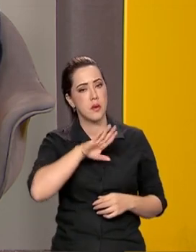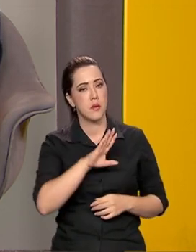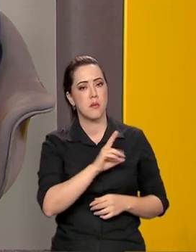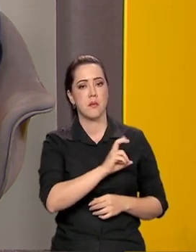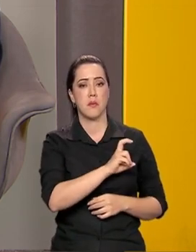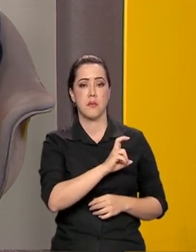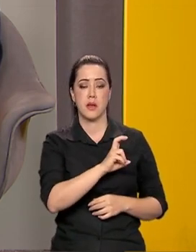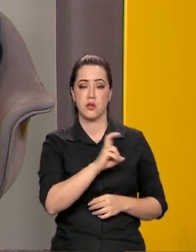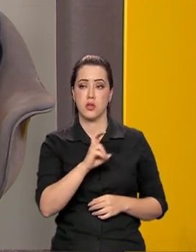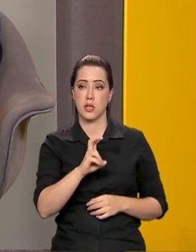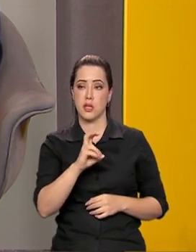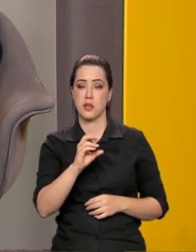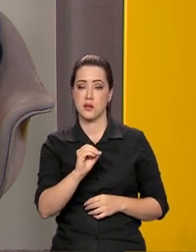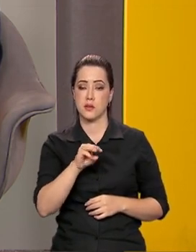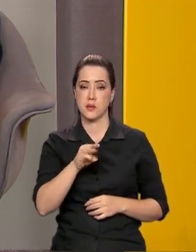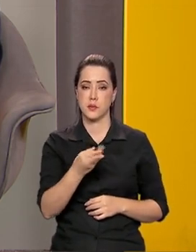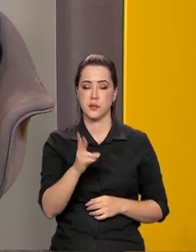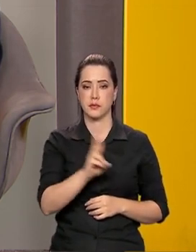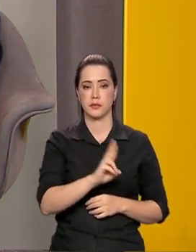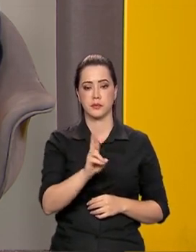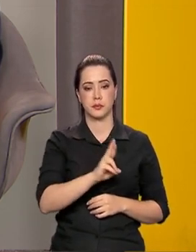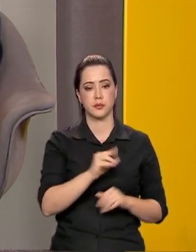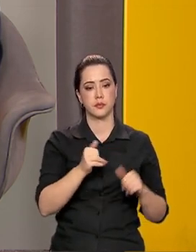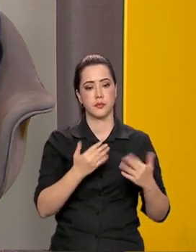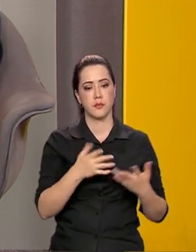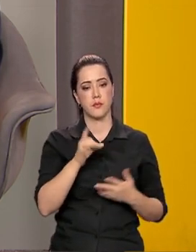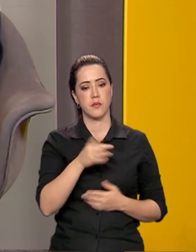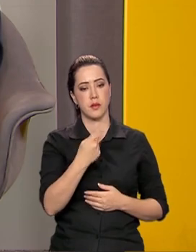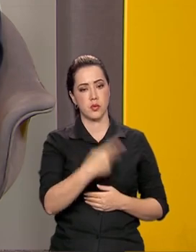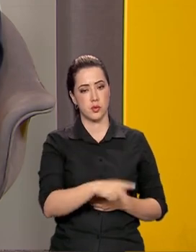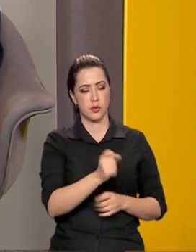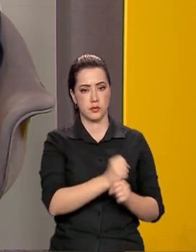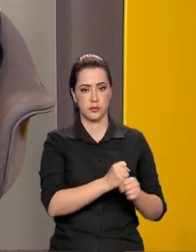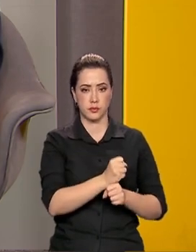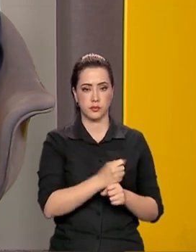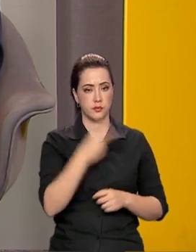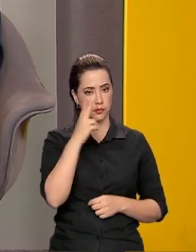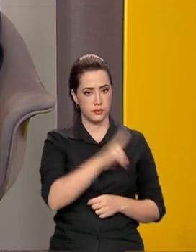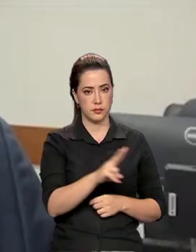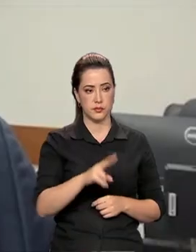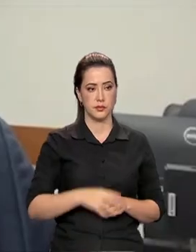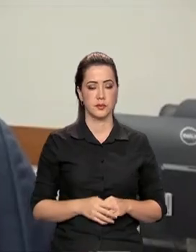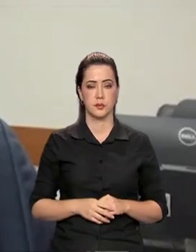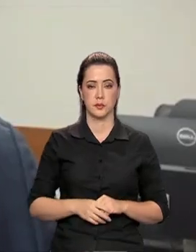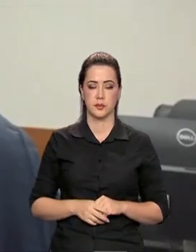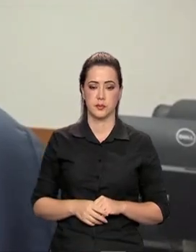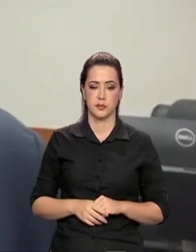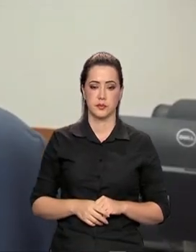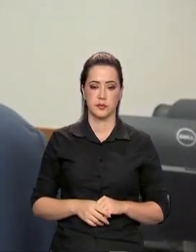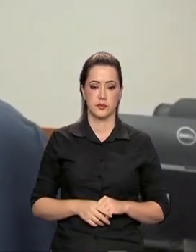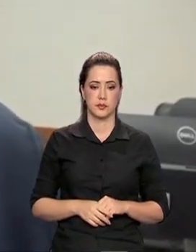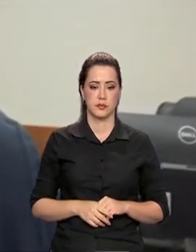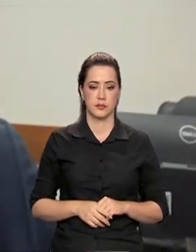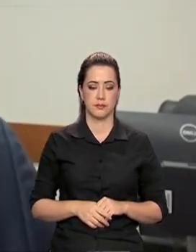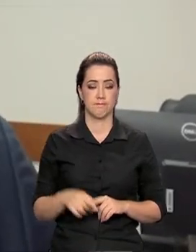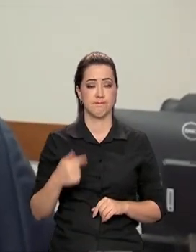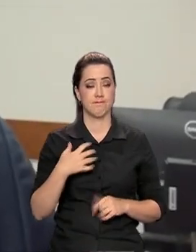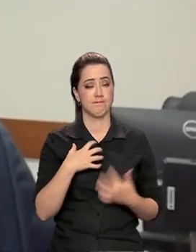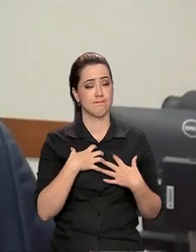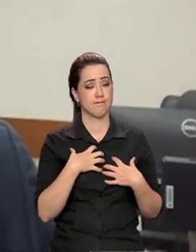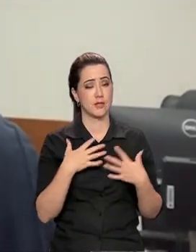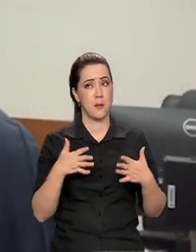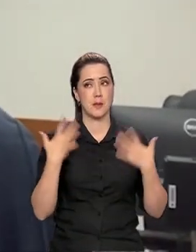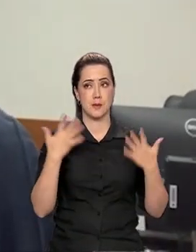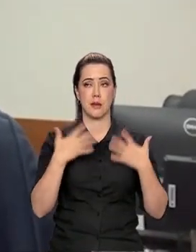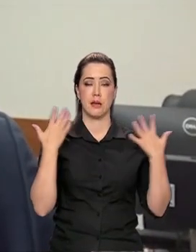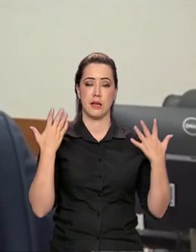550 milhões de reais só esse ano. Olha só. A minha alegria com a